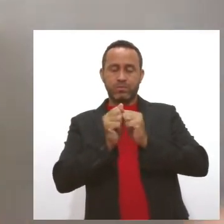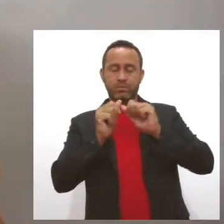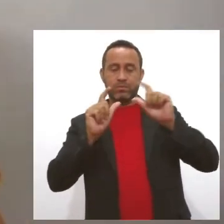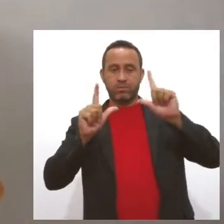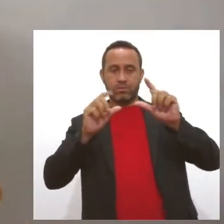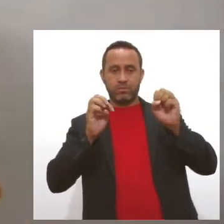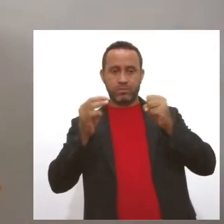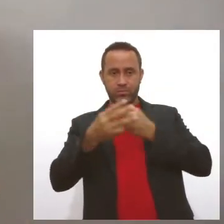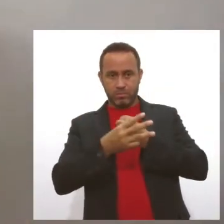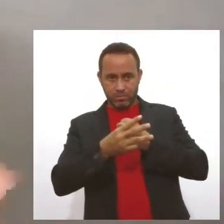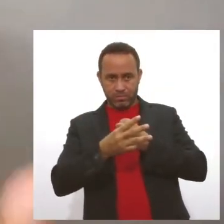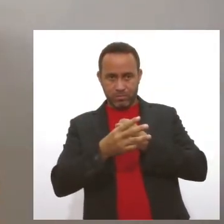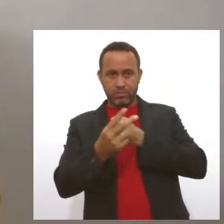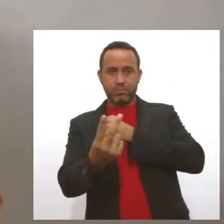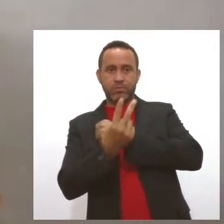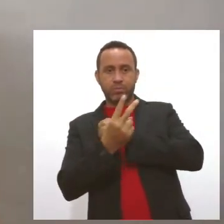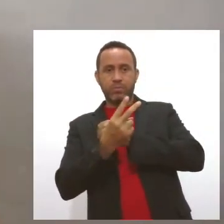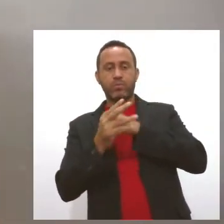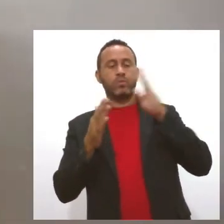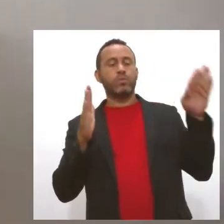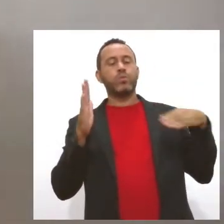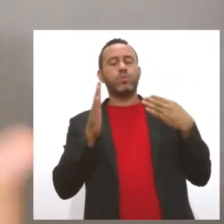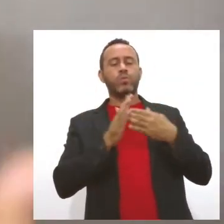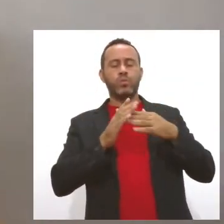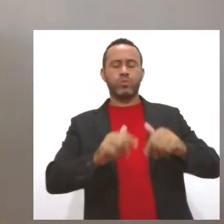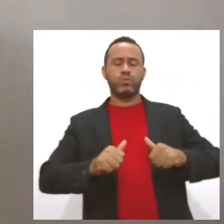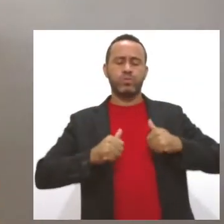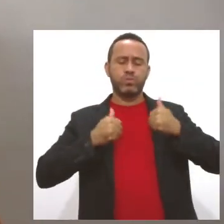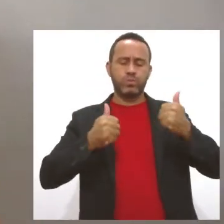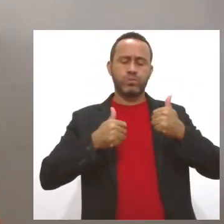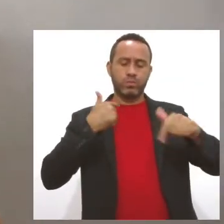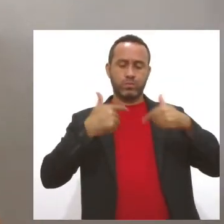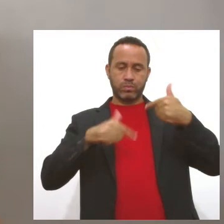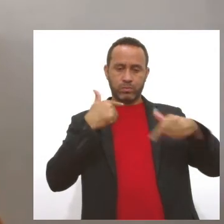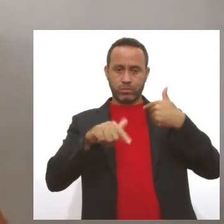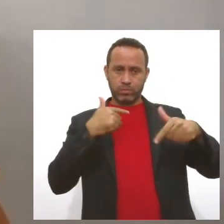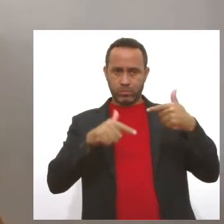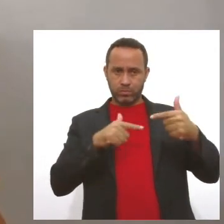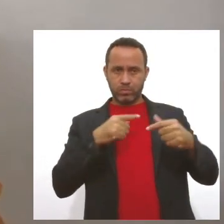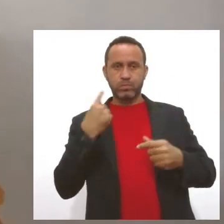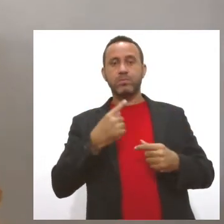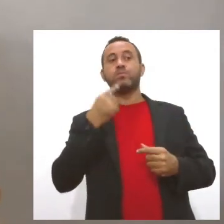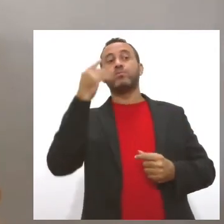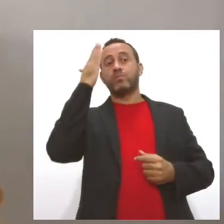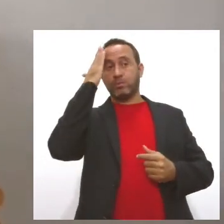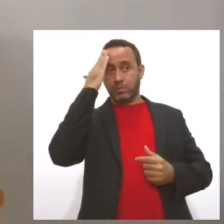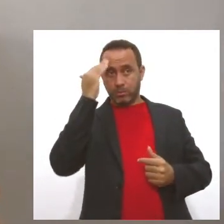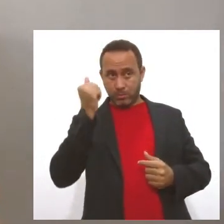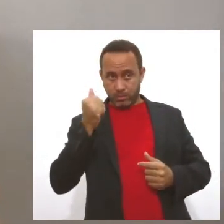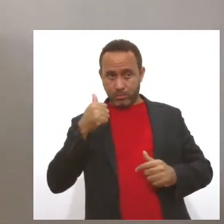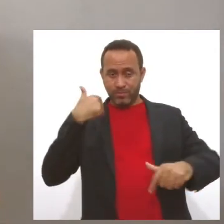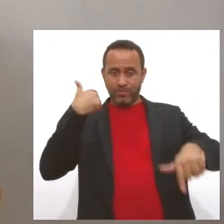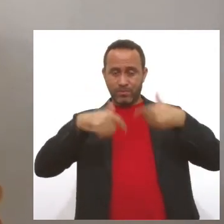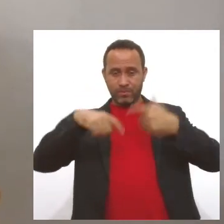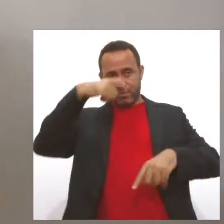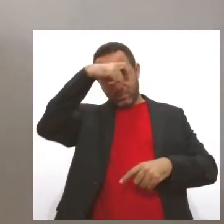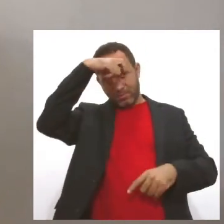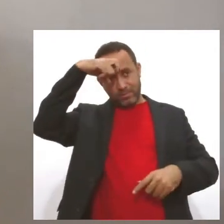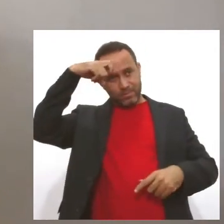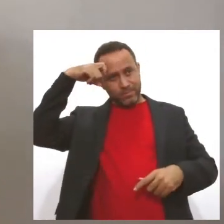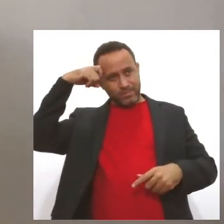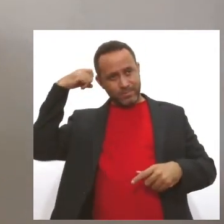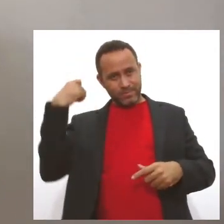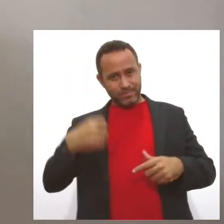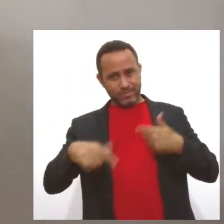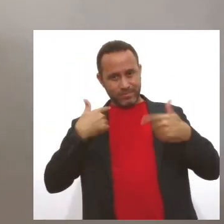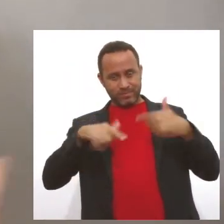todos da TV Alesi com muito esforço, com muita dedicação, só a gente sabe, toda dedicação e esforço para conseguir fazer a